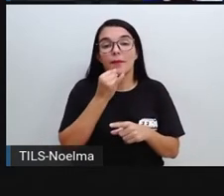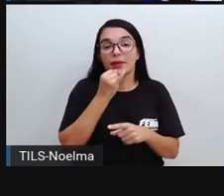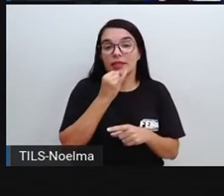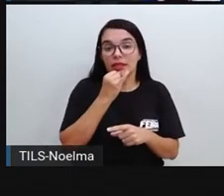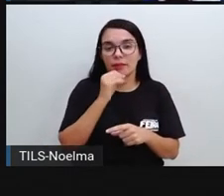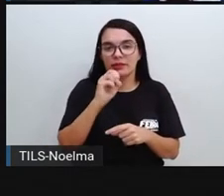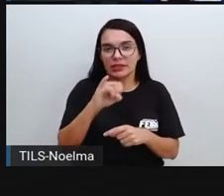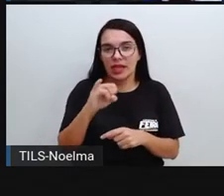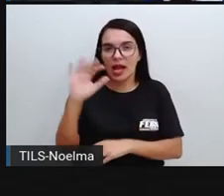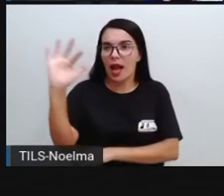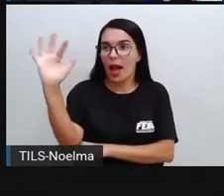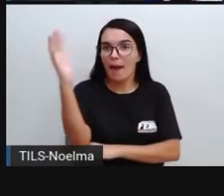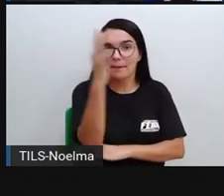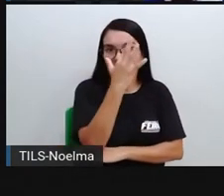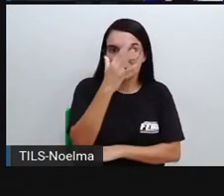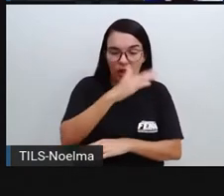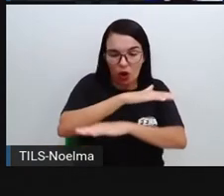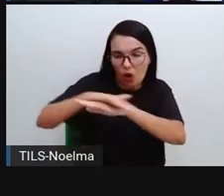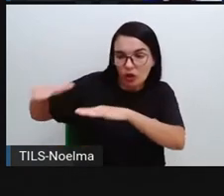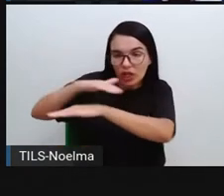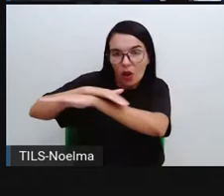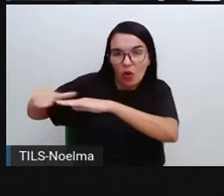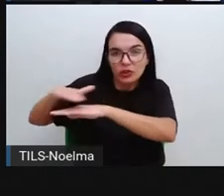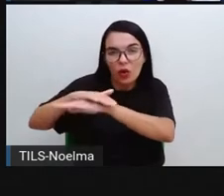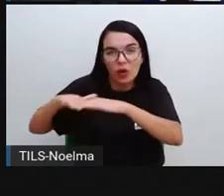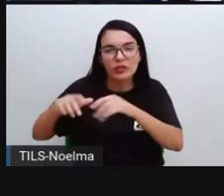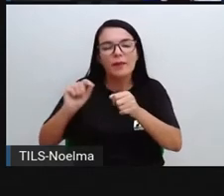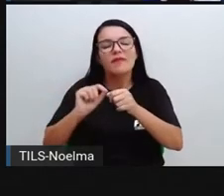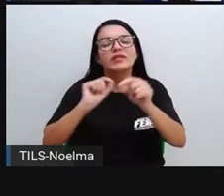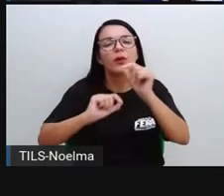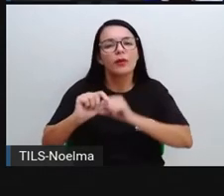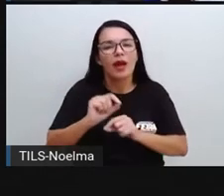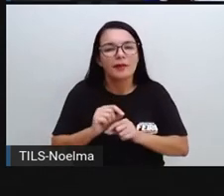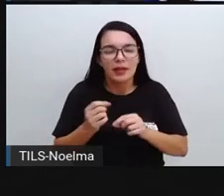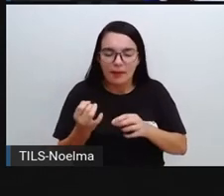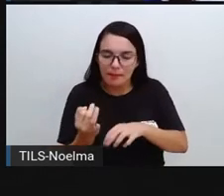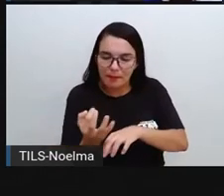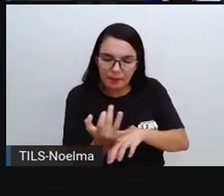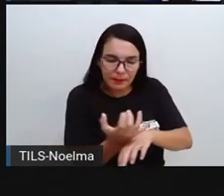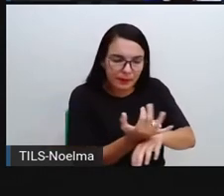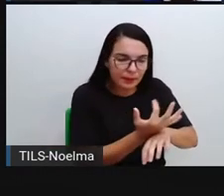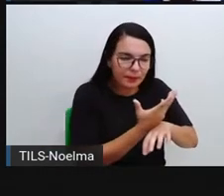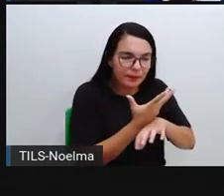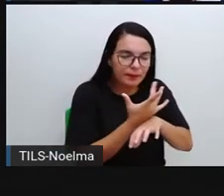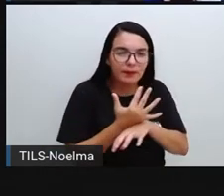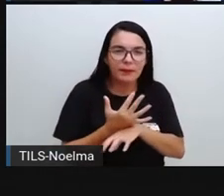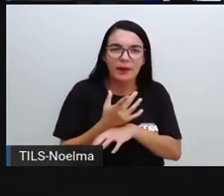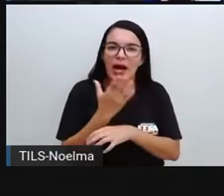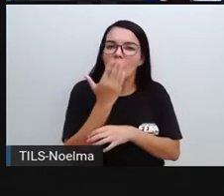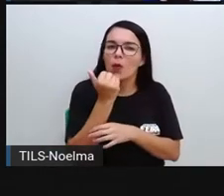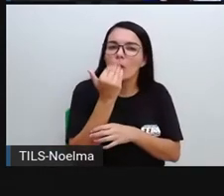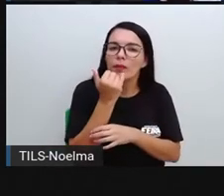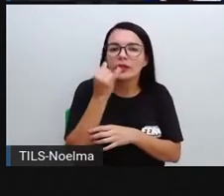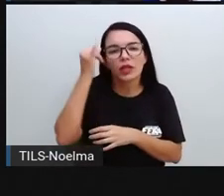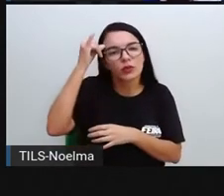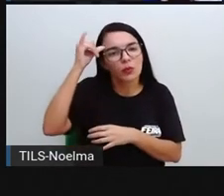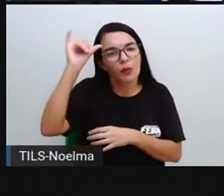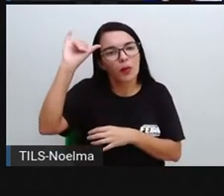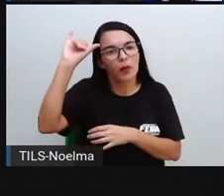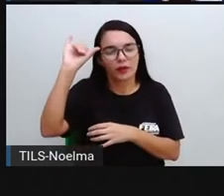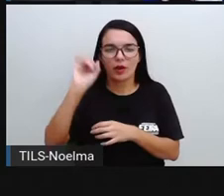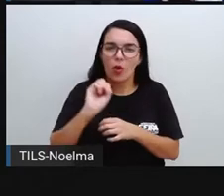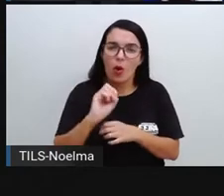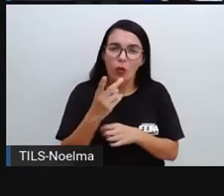a vegetação natural para se construir pastagens ali ou para o próprio plantio, né? Na agro da agricultura.